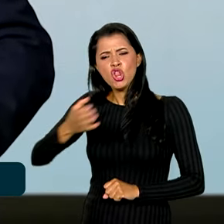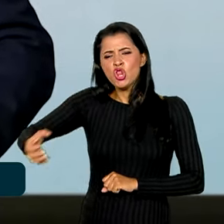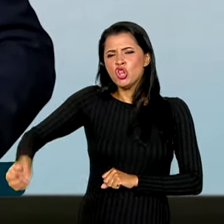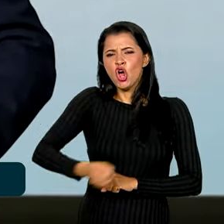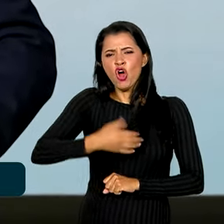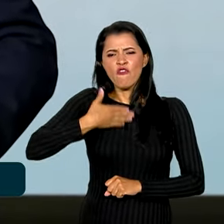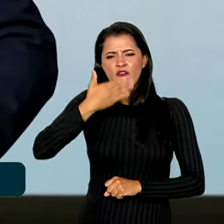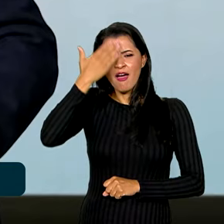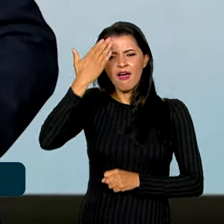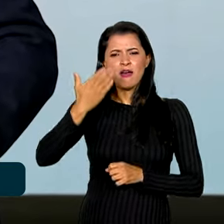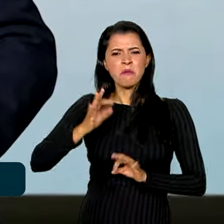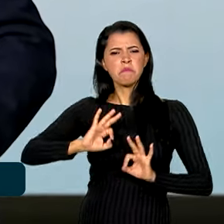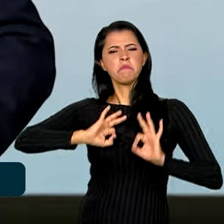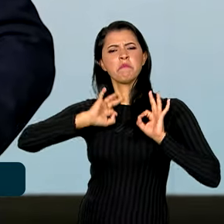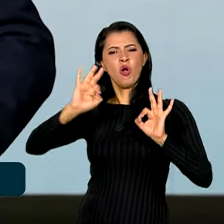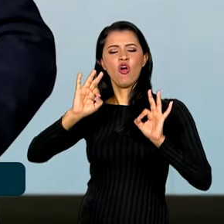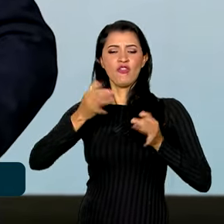Saudita da energia.